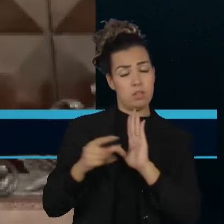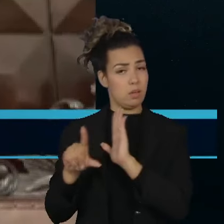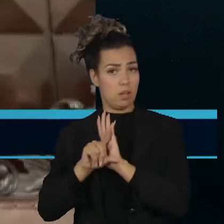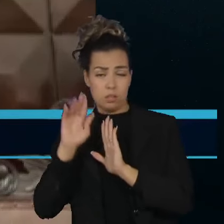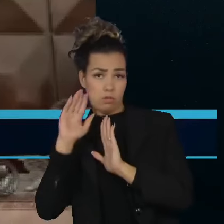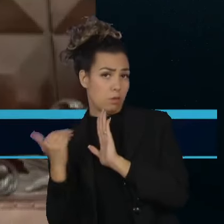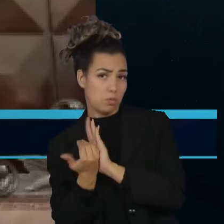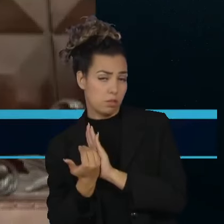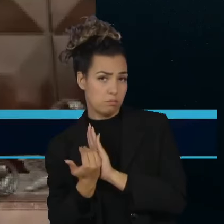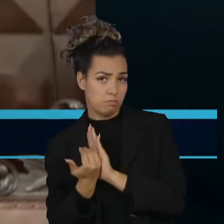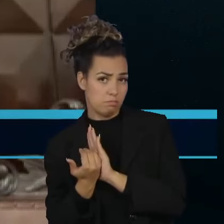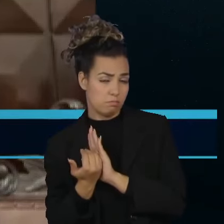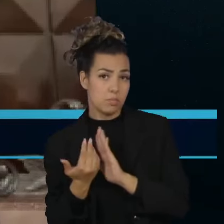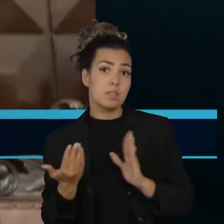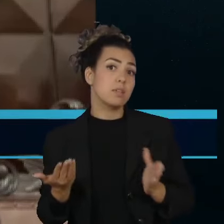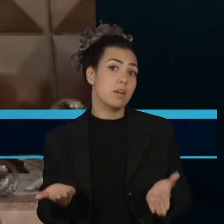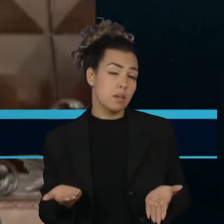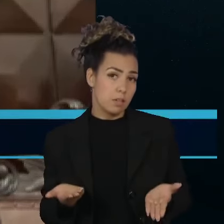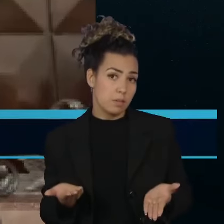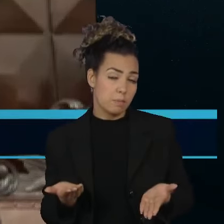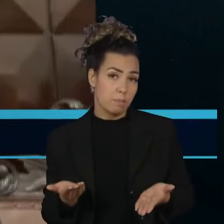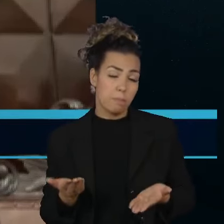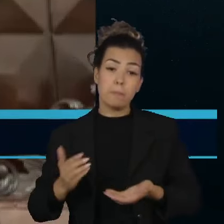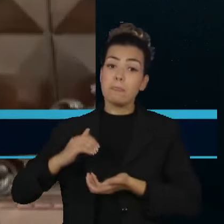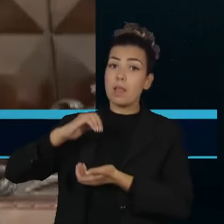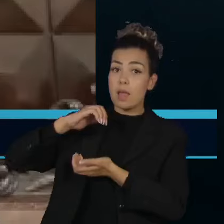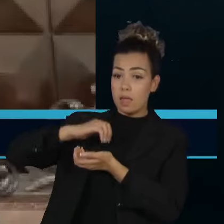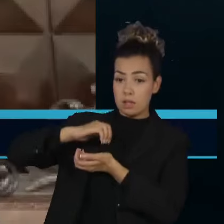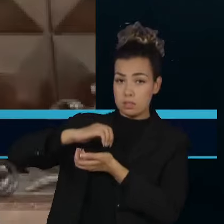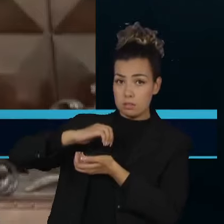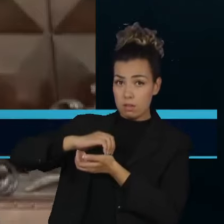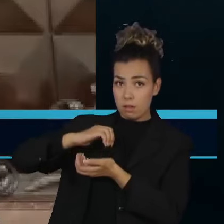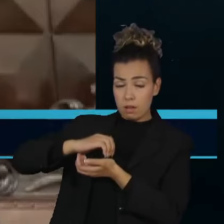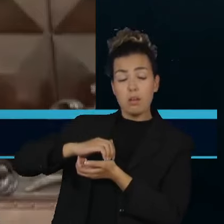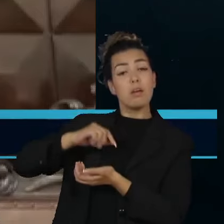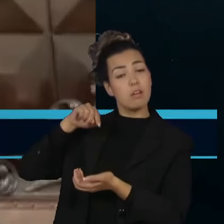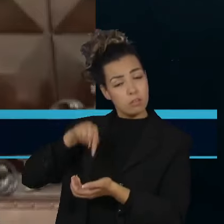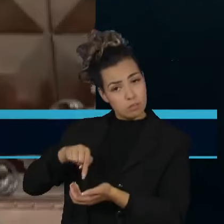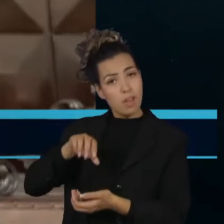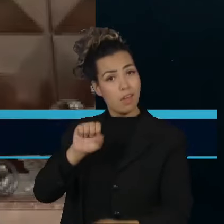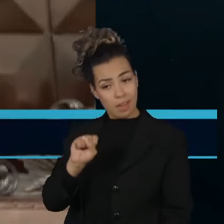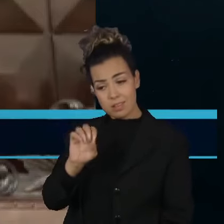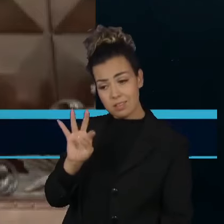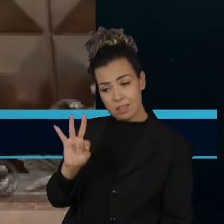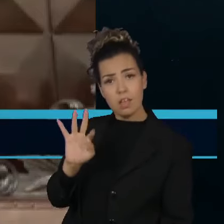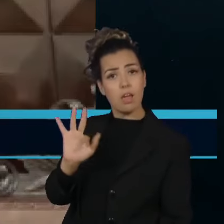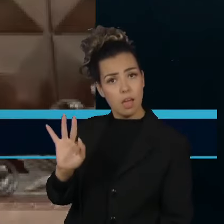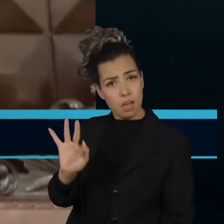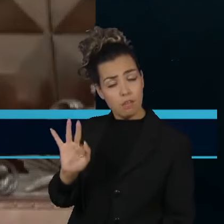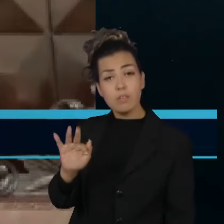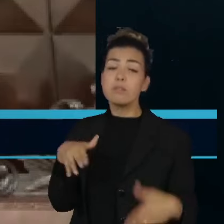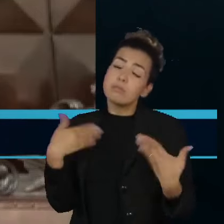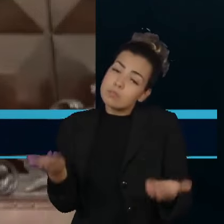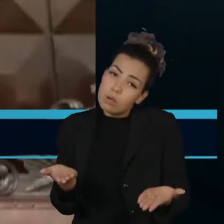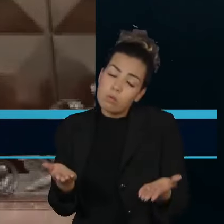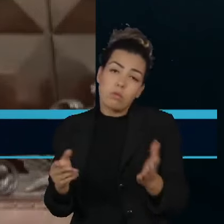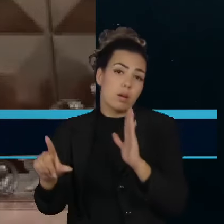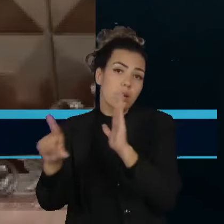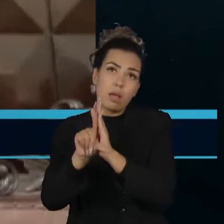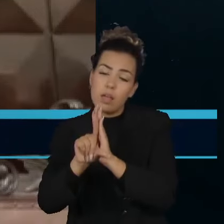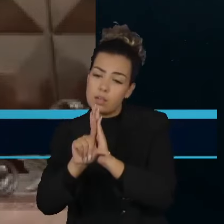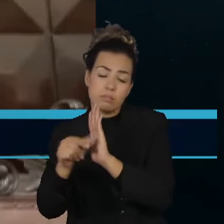Supremo Tribunal Federal poderá, como tribunal constitucional, decretar a inconstitucionalidade